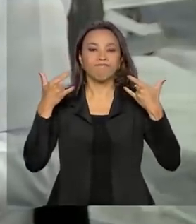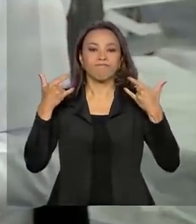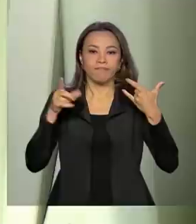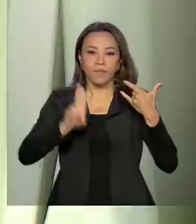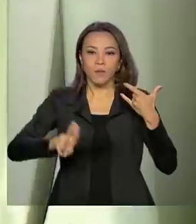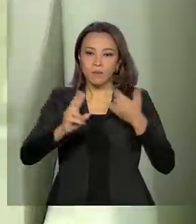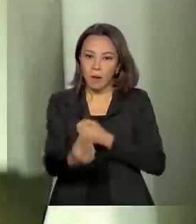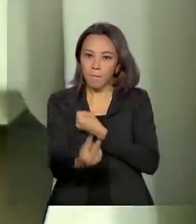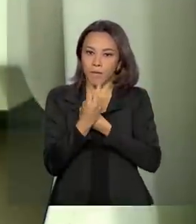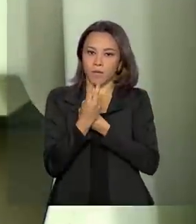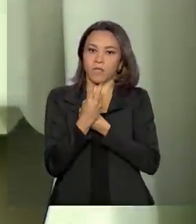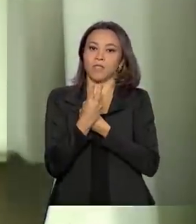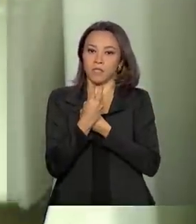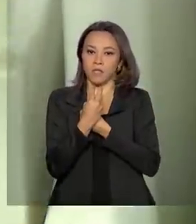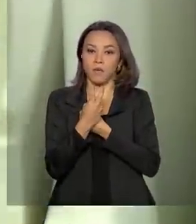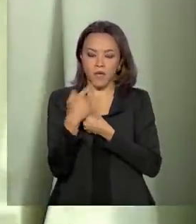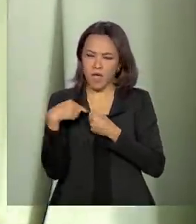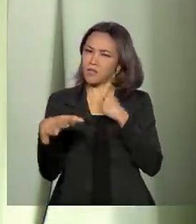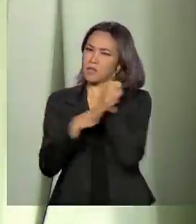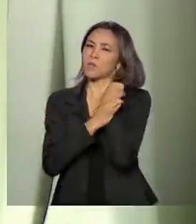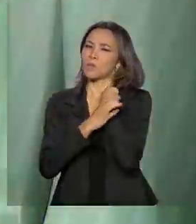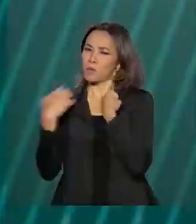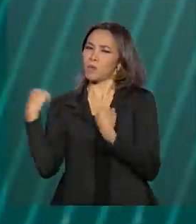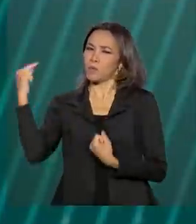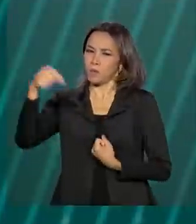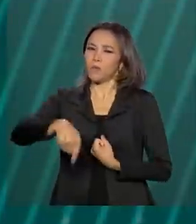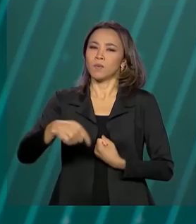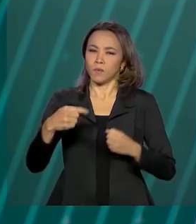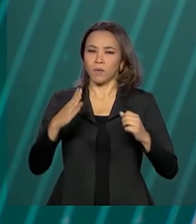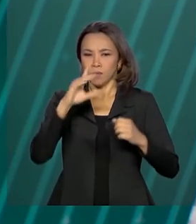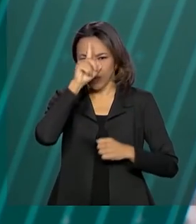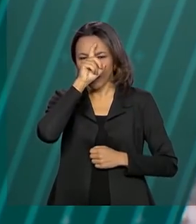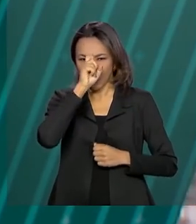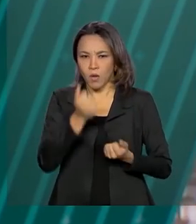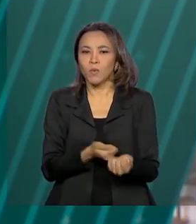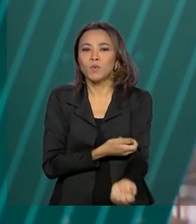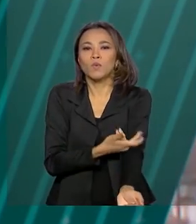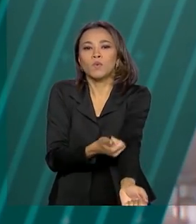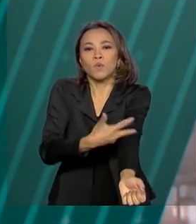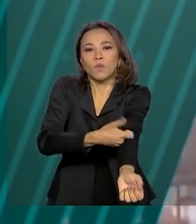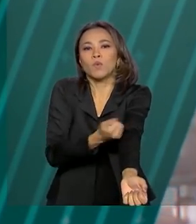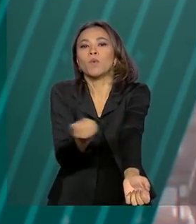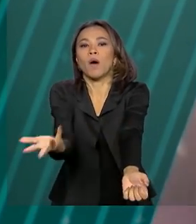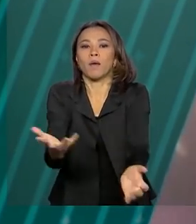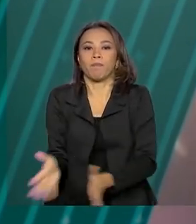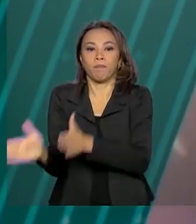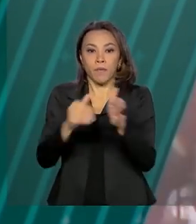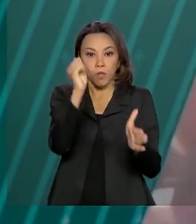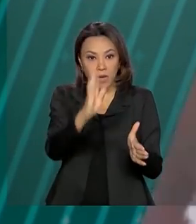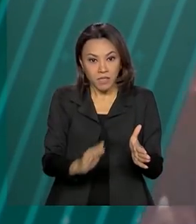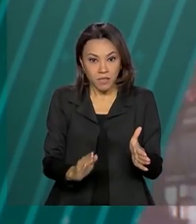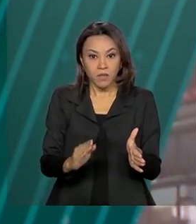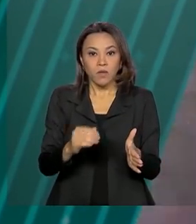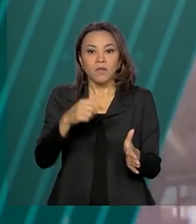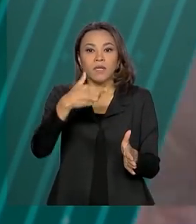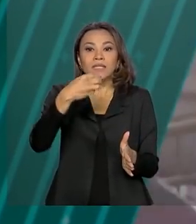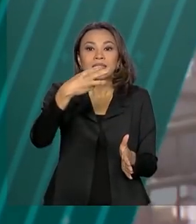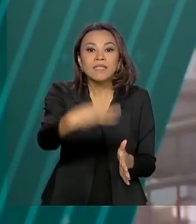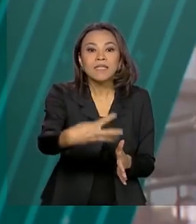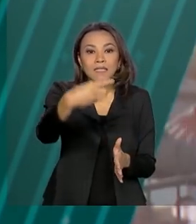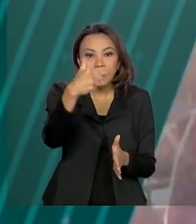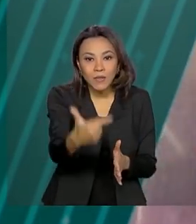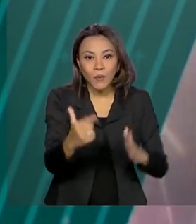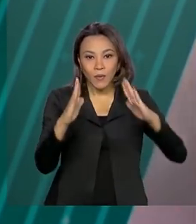que é completamente seguro a vida doar. No Brasil, existem 32 hemocentros públicos.